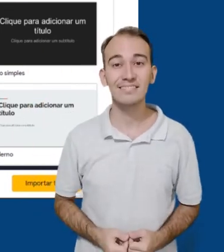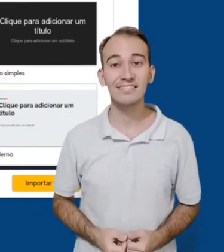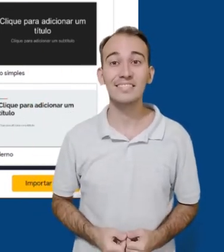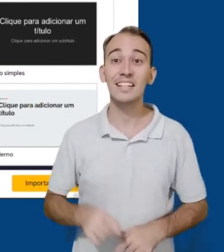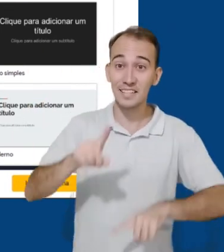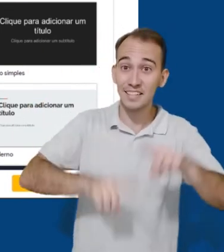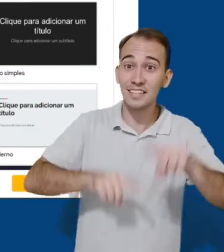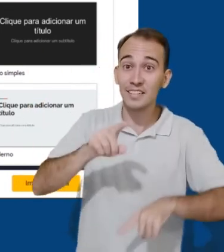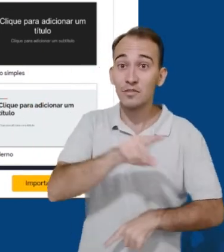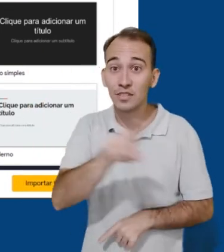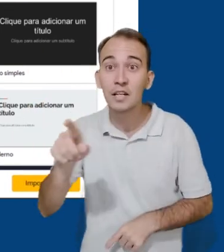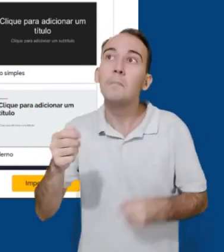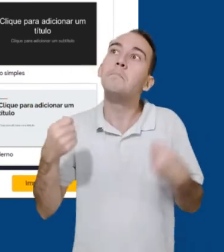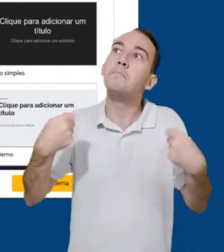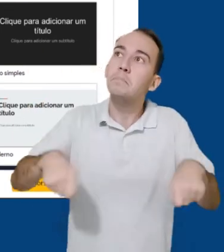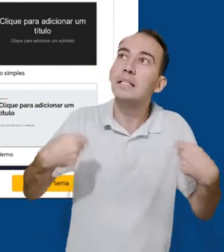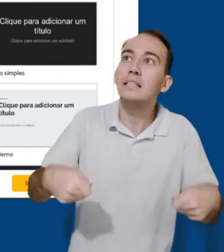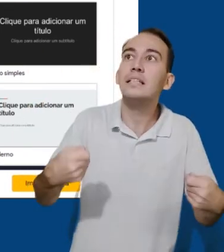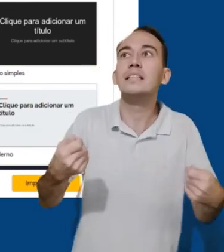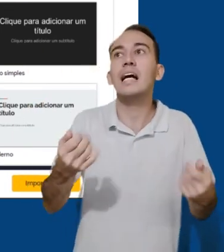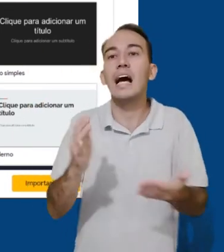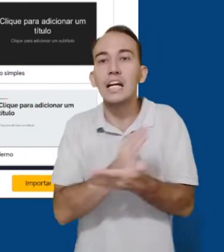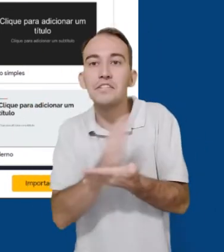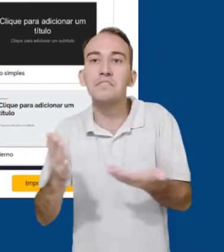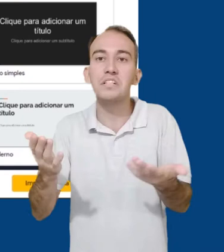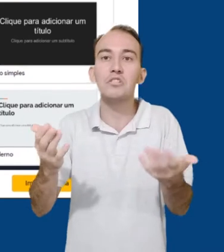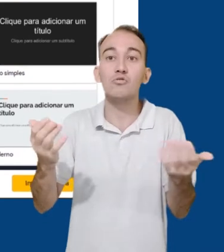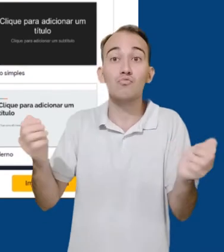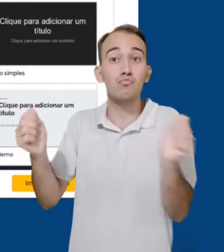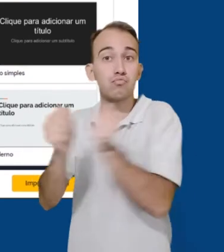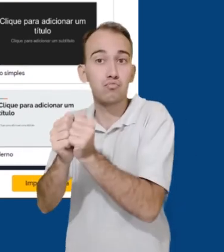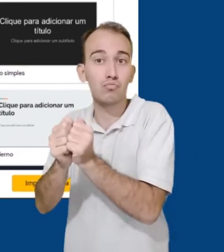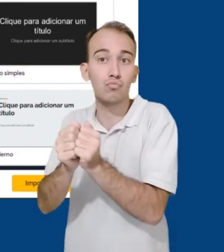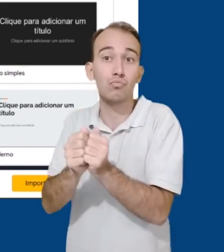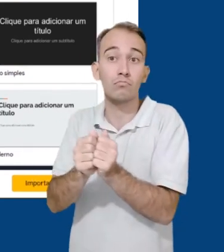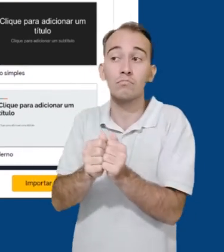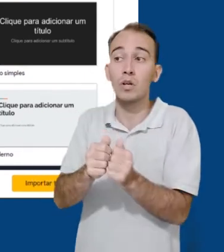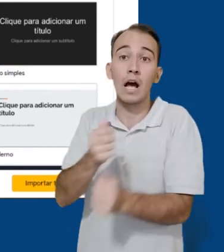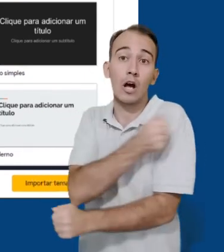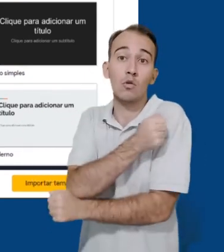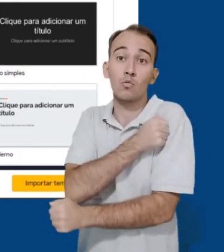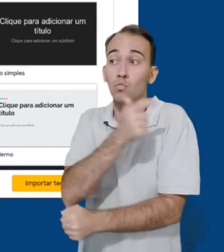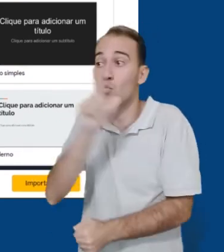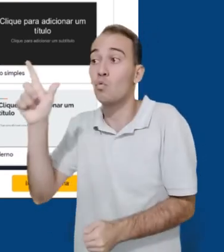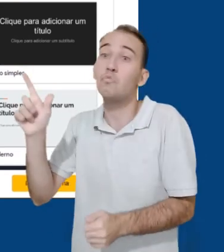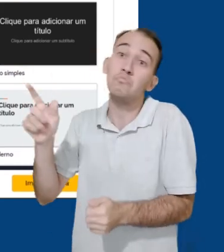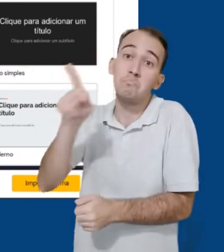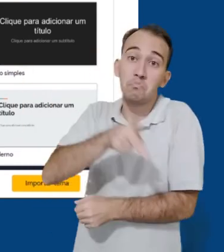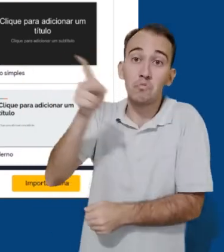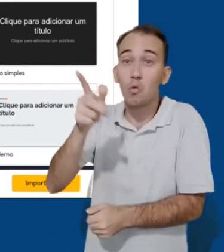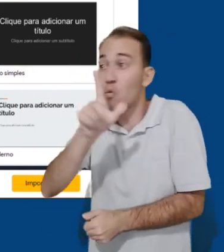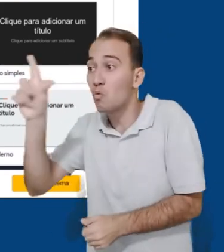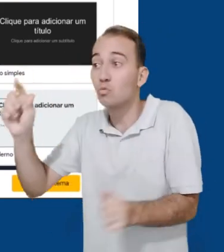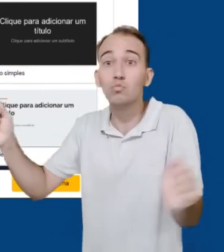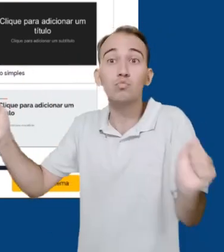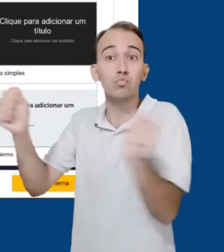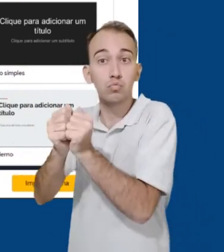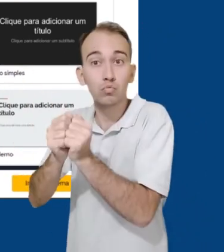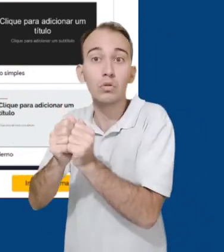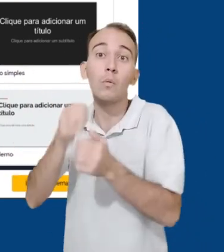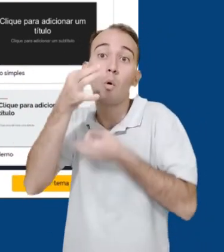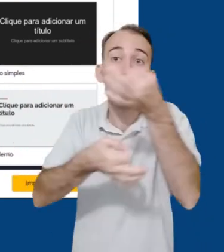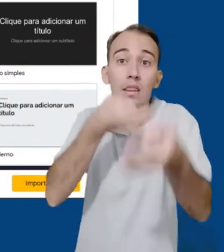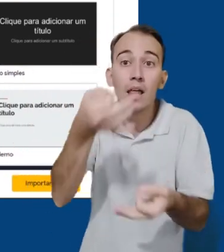Uma ferramenta interessante caso esta apresentação esteja sendo compartilhada e composta em conjunto é adicionar comentários a objetos.